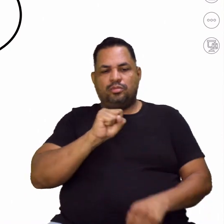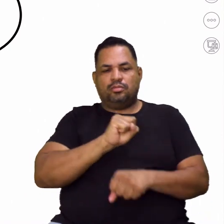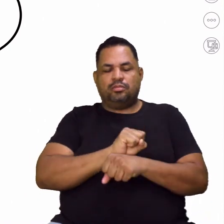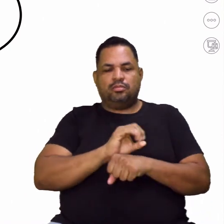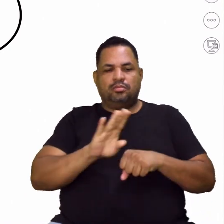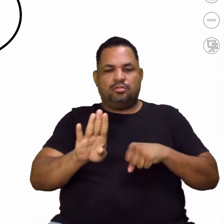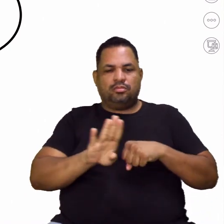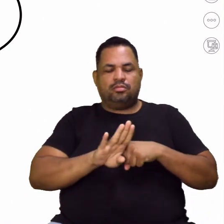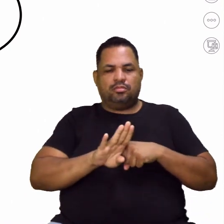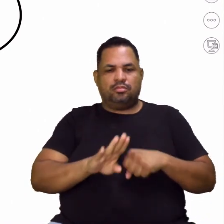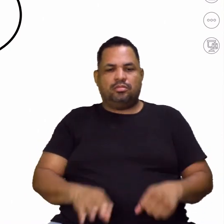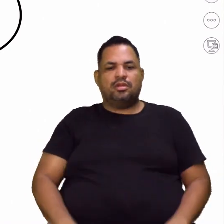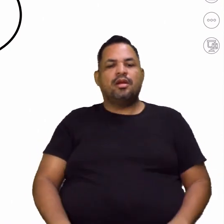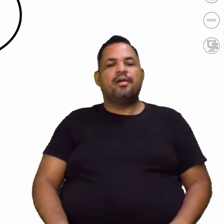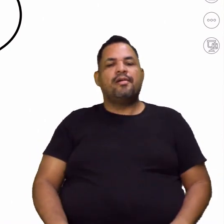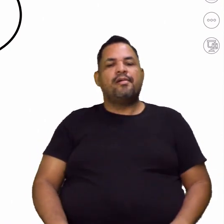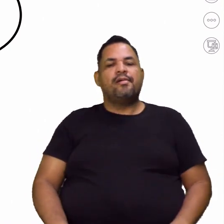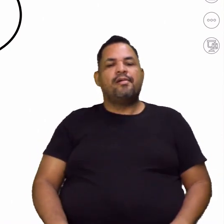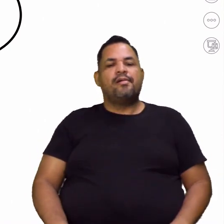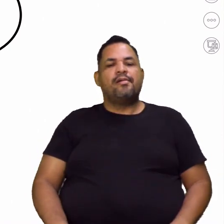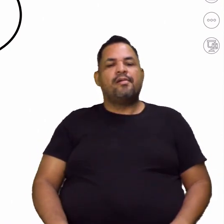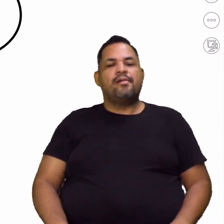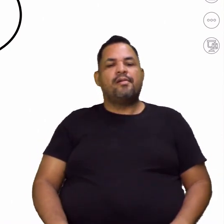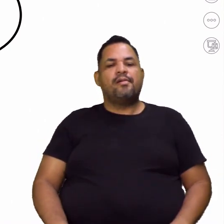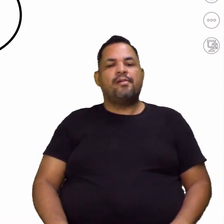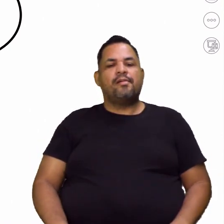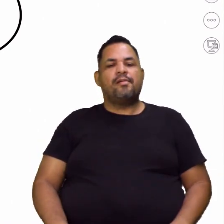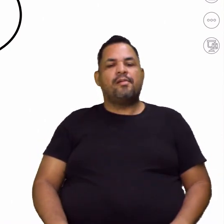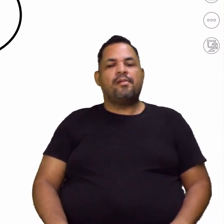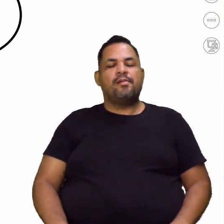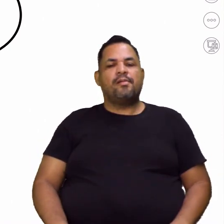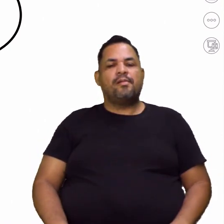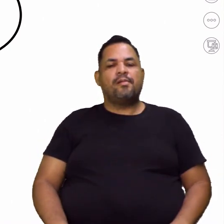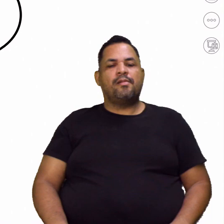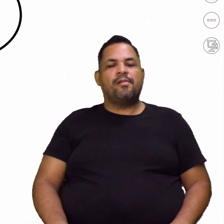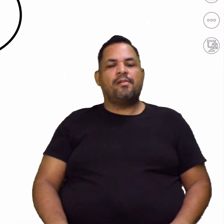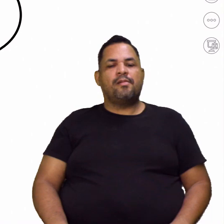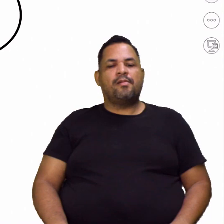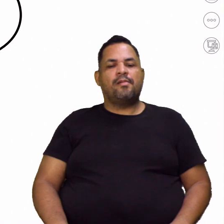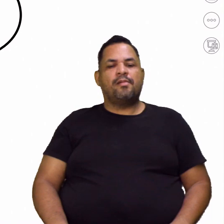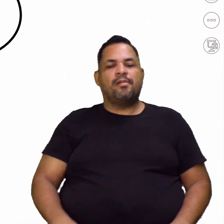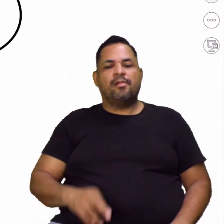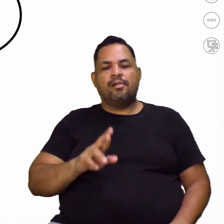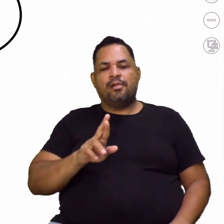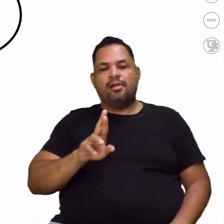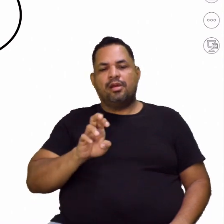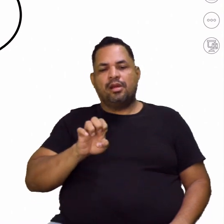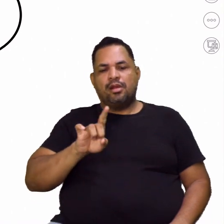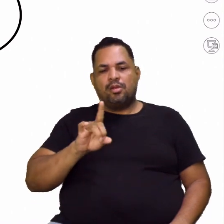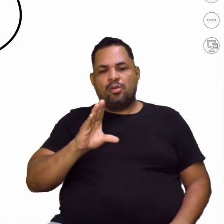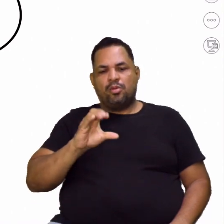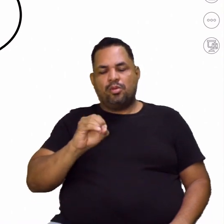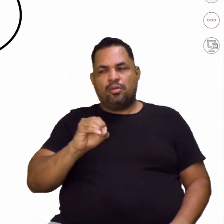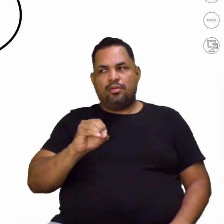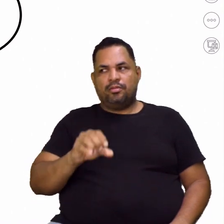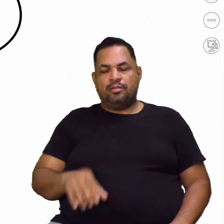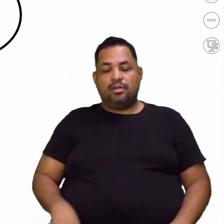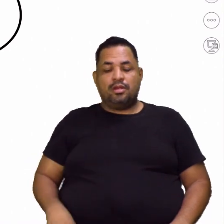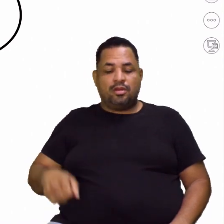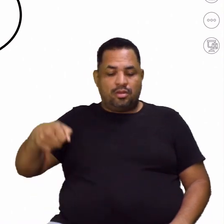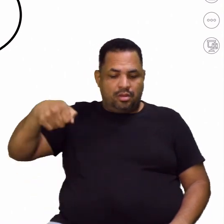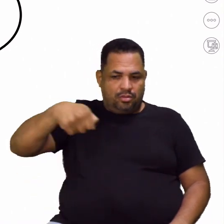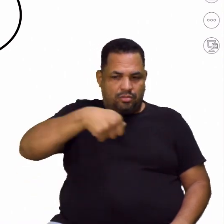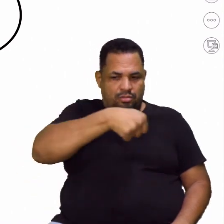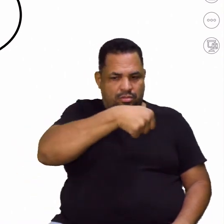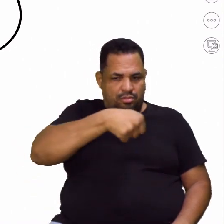substantivo. Ó, e rego, ó. Eu rego as plantas.